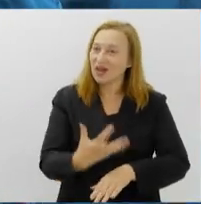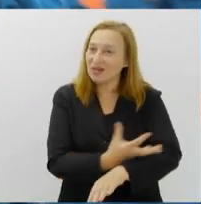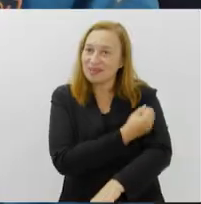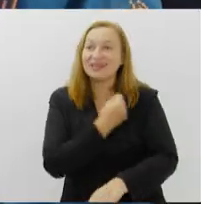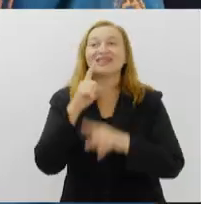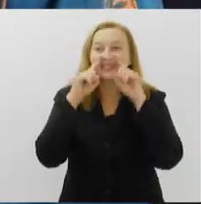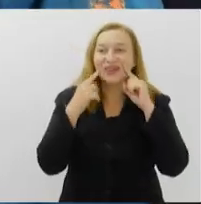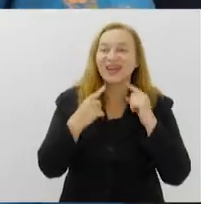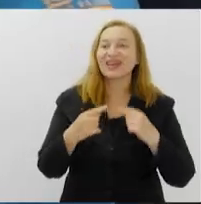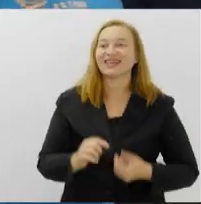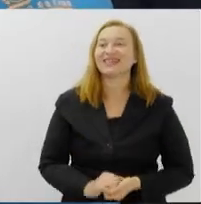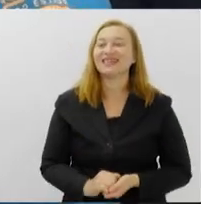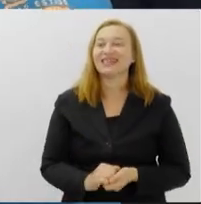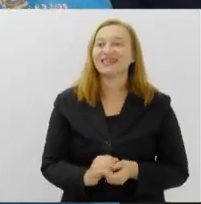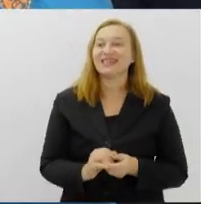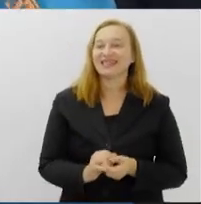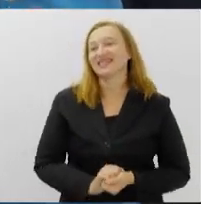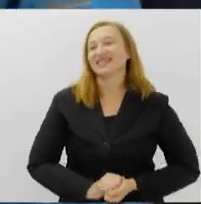até chorei.